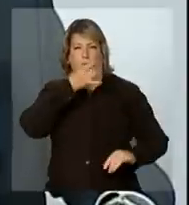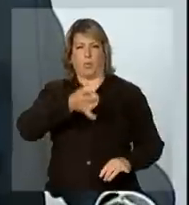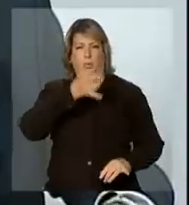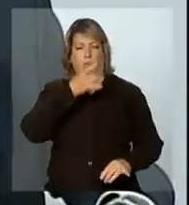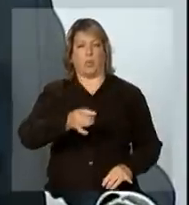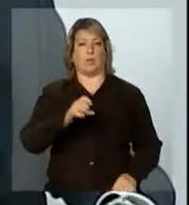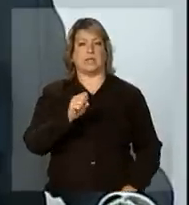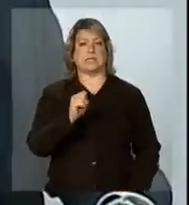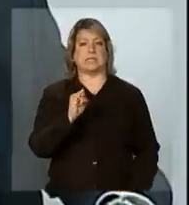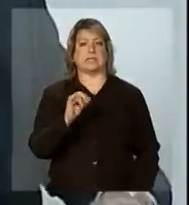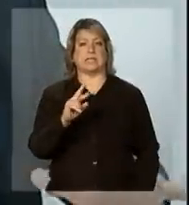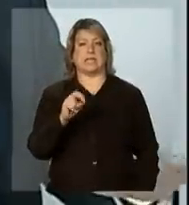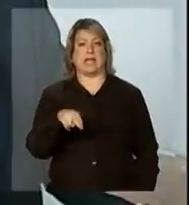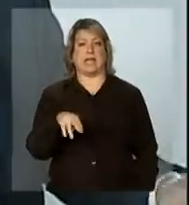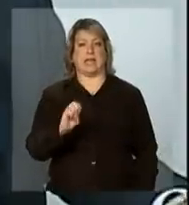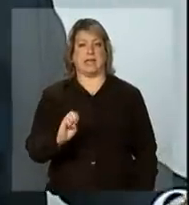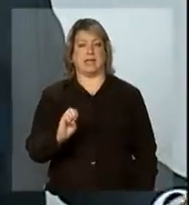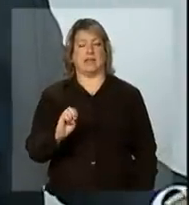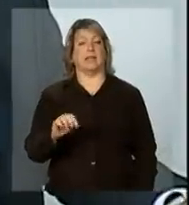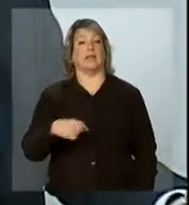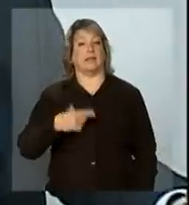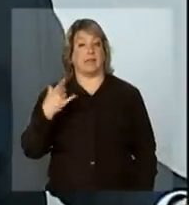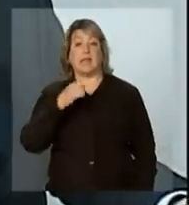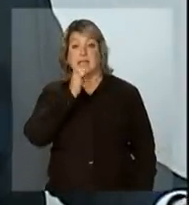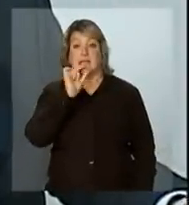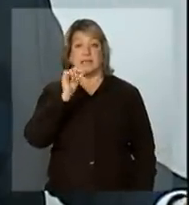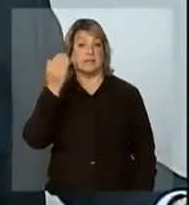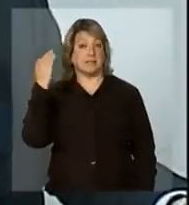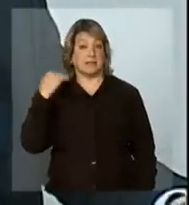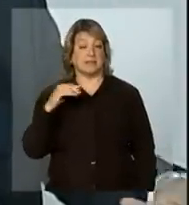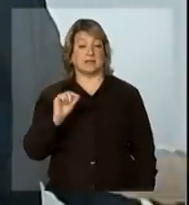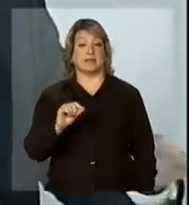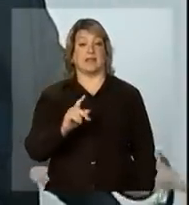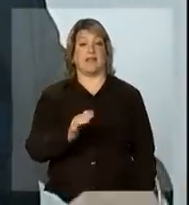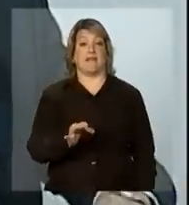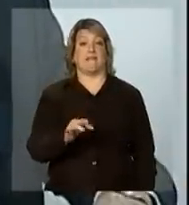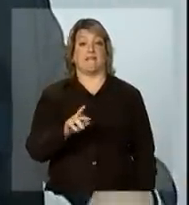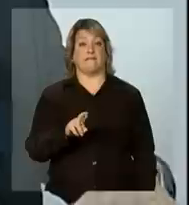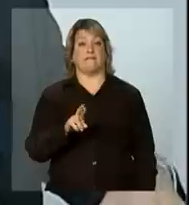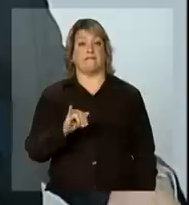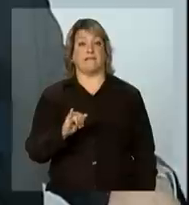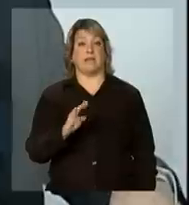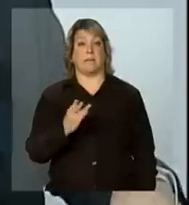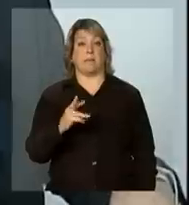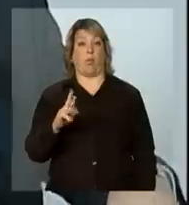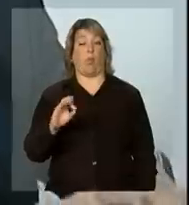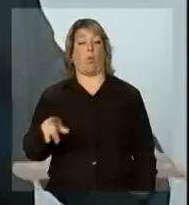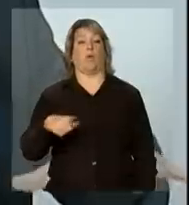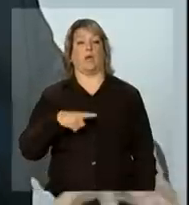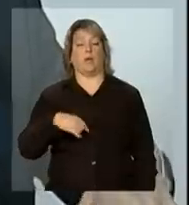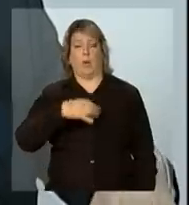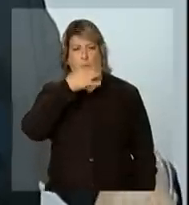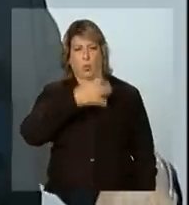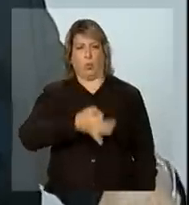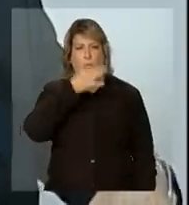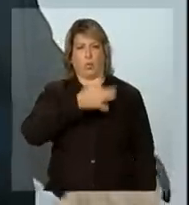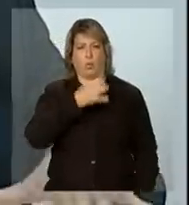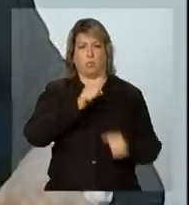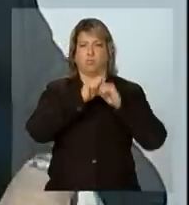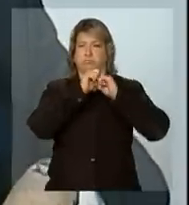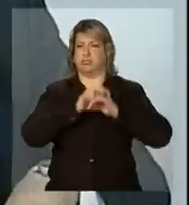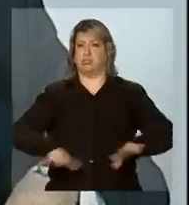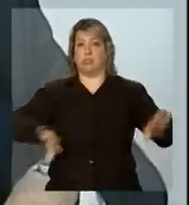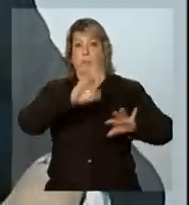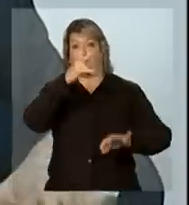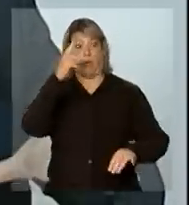um grande exemplo agora na região serrana, em Friburgo, que as sirenes foram, tocaram,